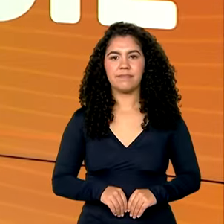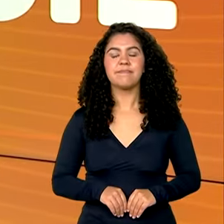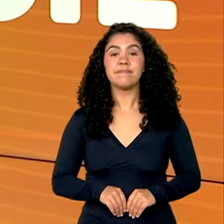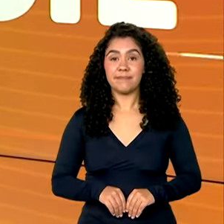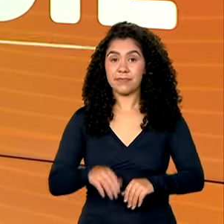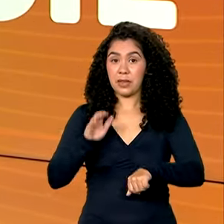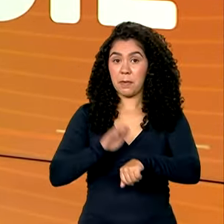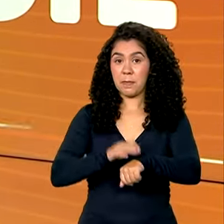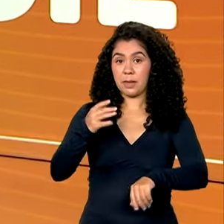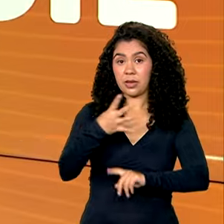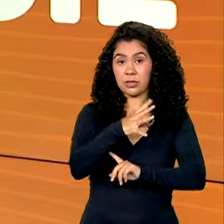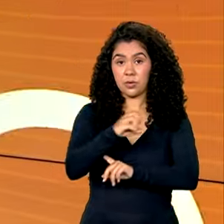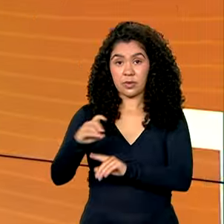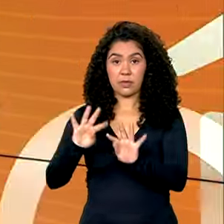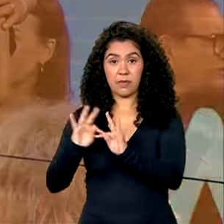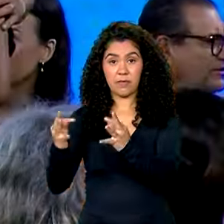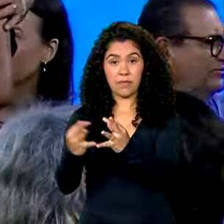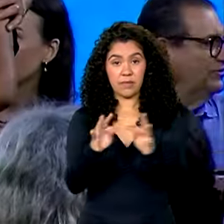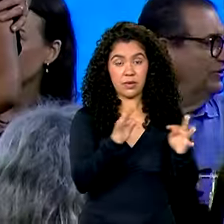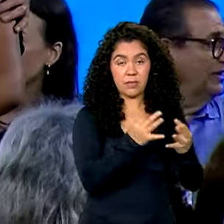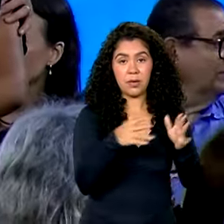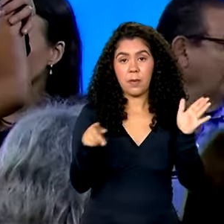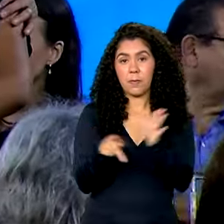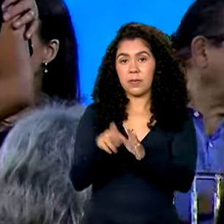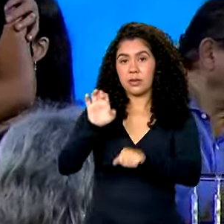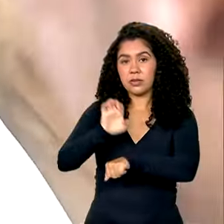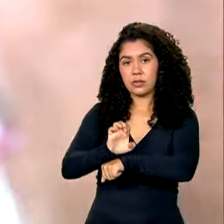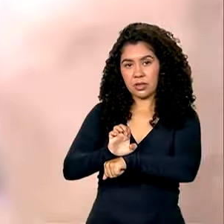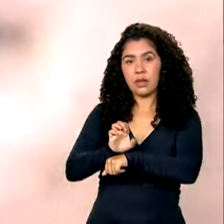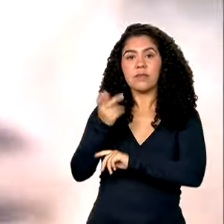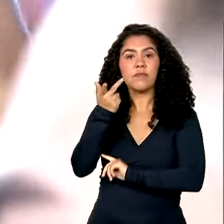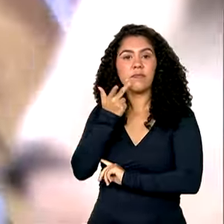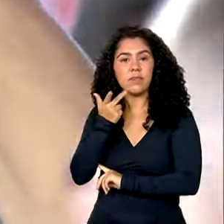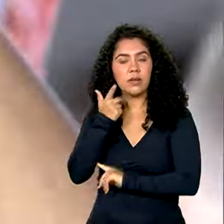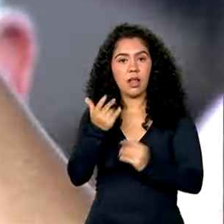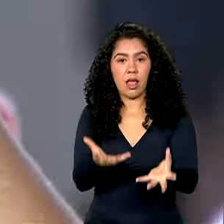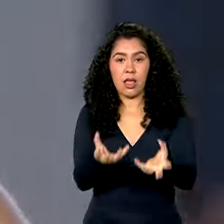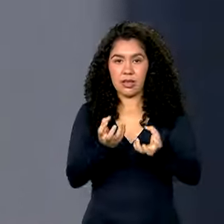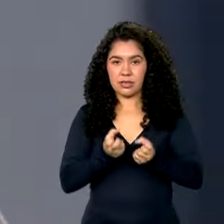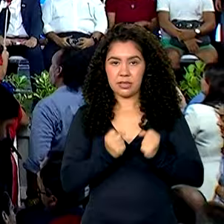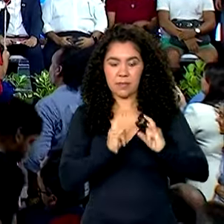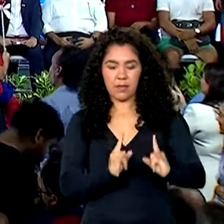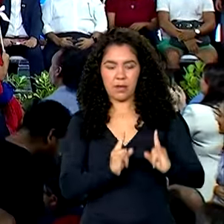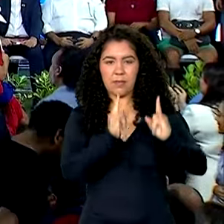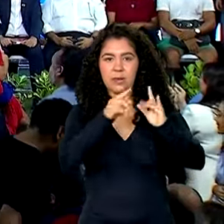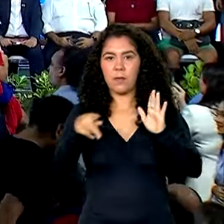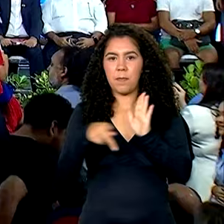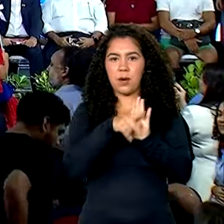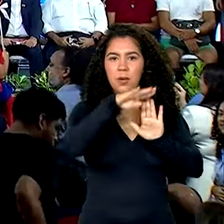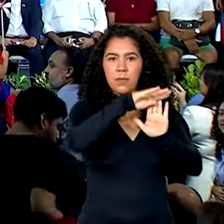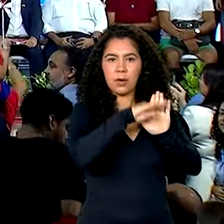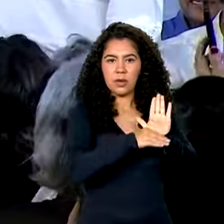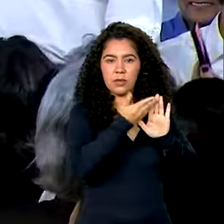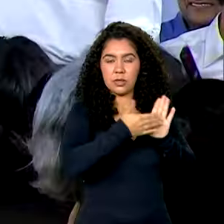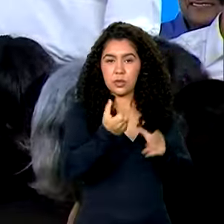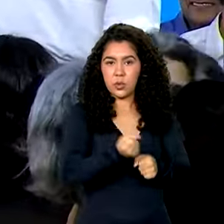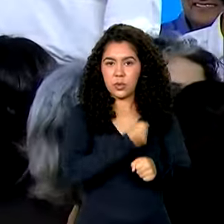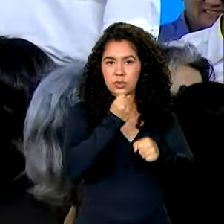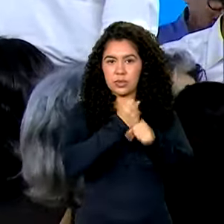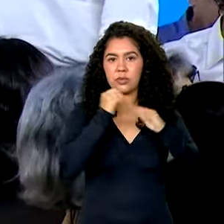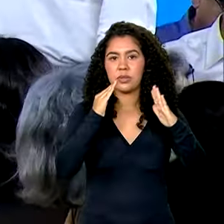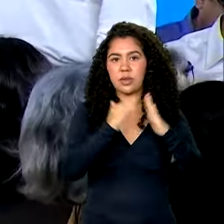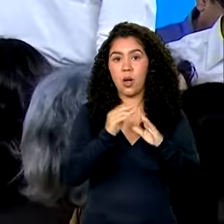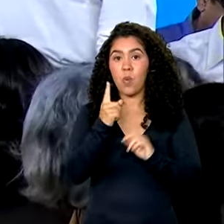Mais de 400 famílias de Fortaleza recebem apartamentos do Minha Casa Minha Vida. 1.600 pessoas